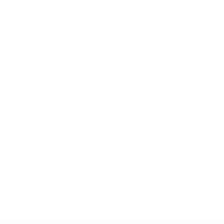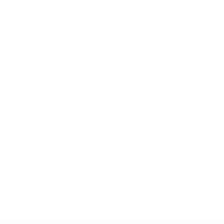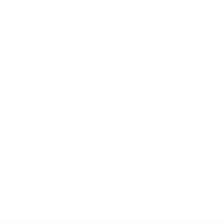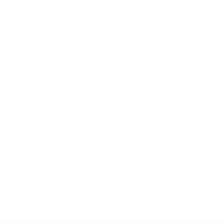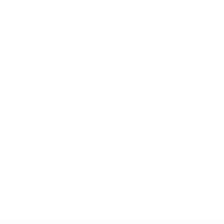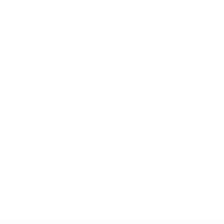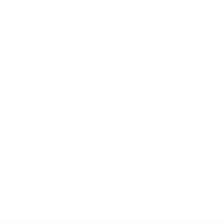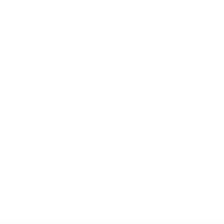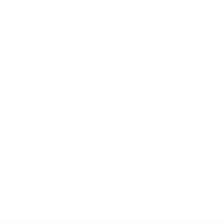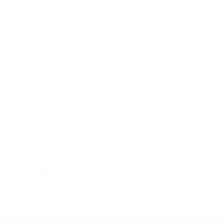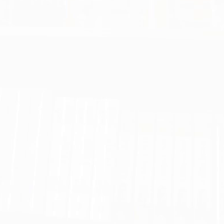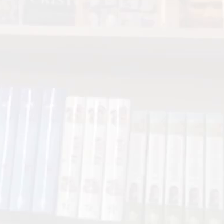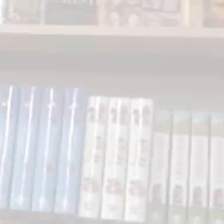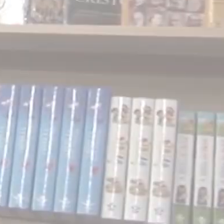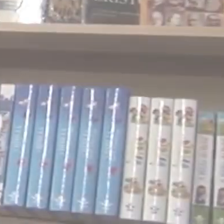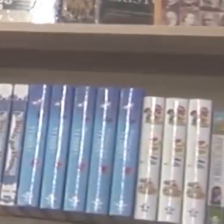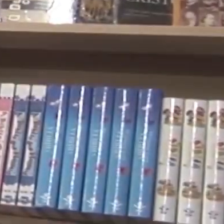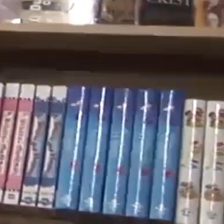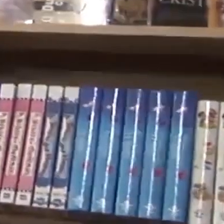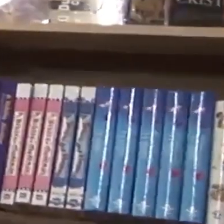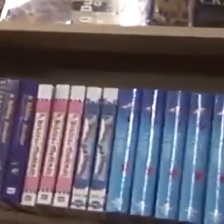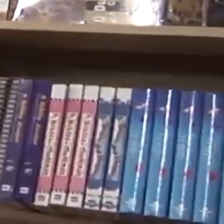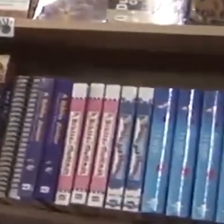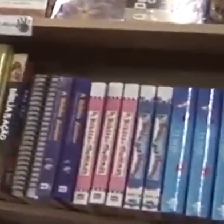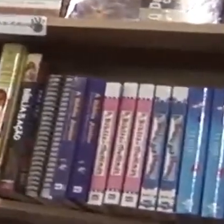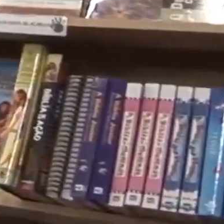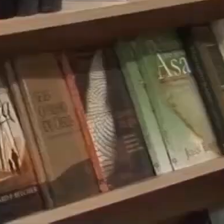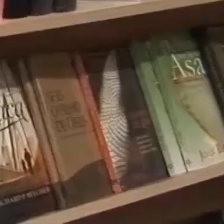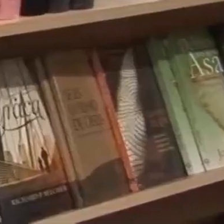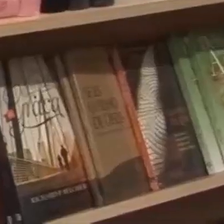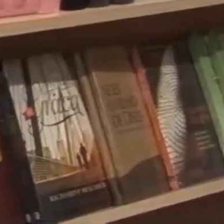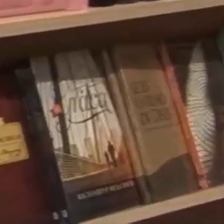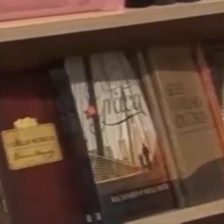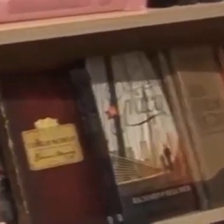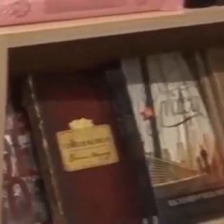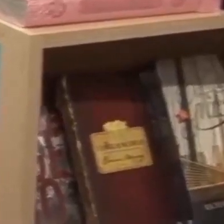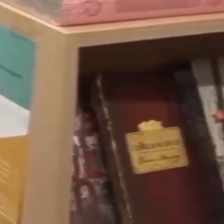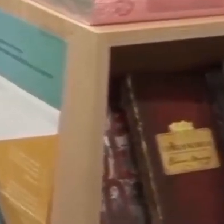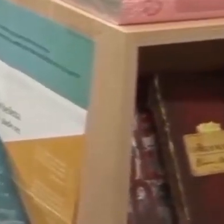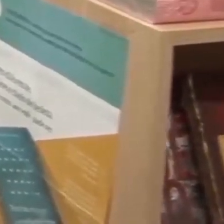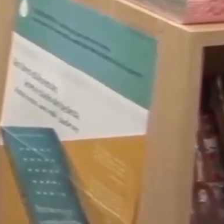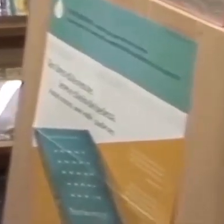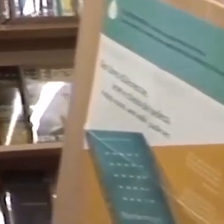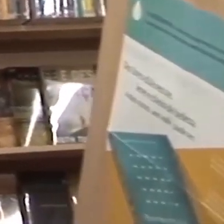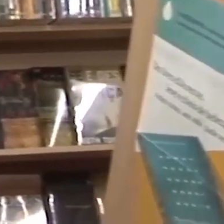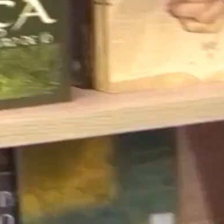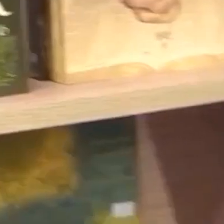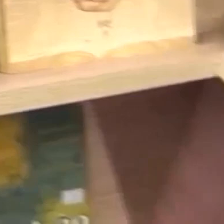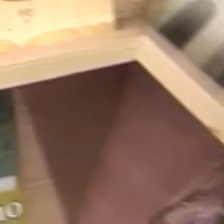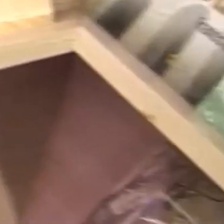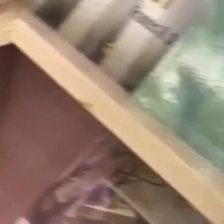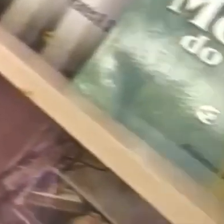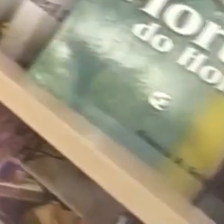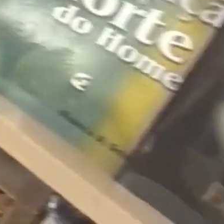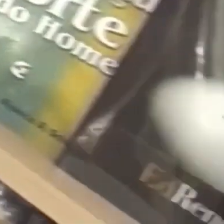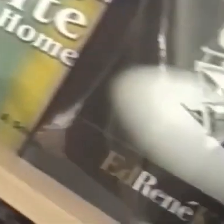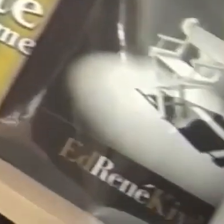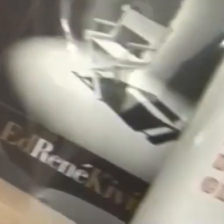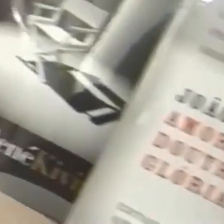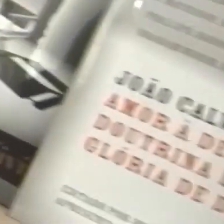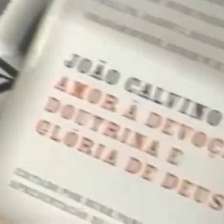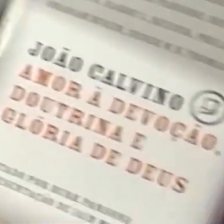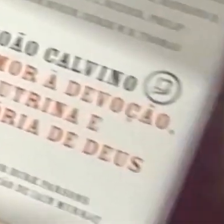A Livraria Pibilondrina procura selecionar cuidadosamente seus títulos e autores a fim de oferecer um conteúdo